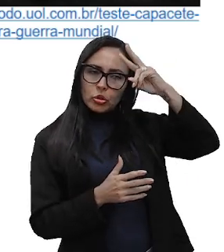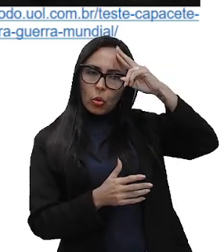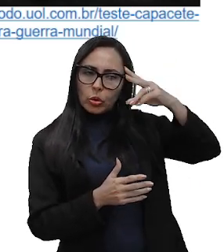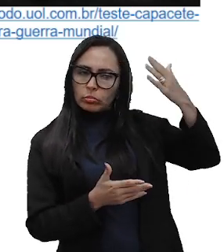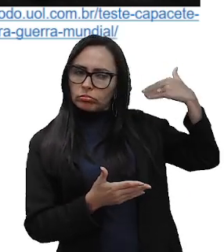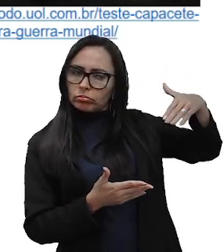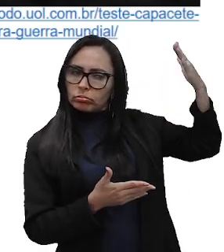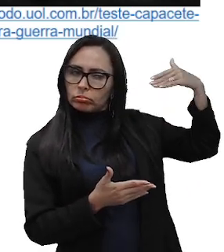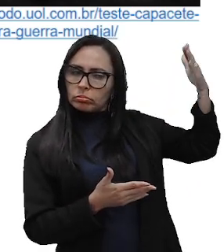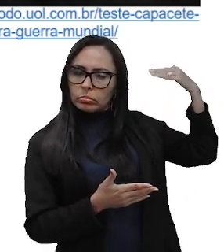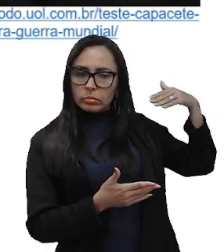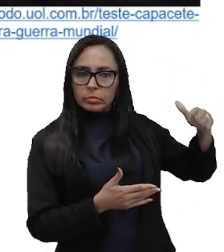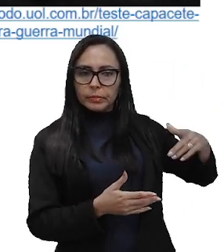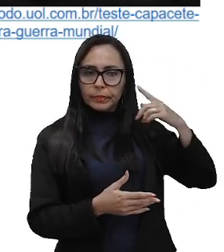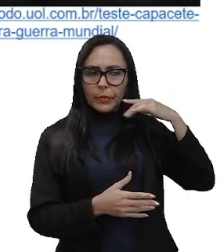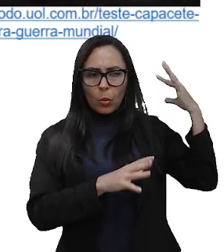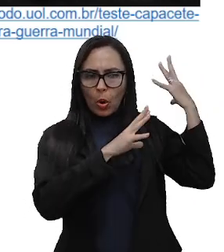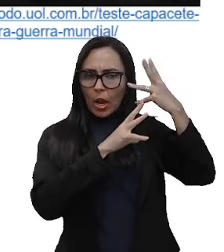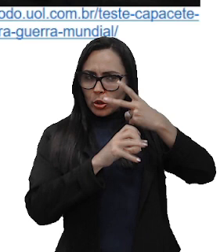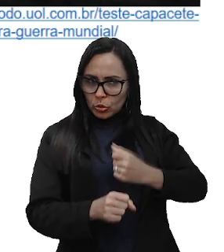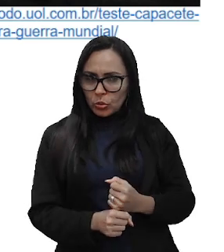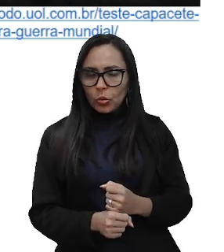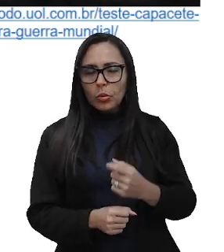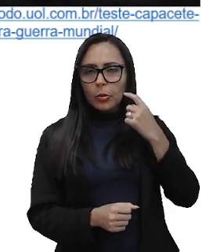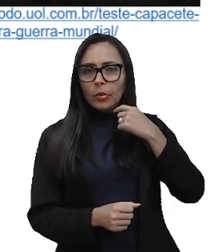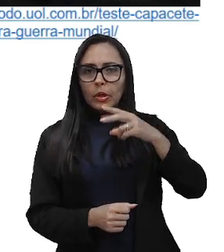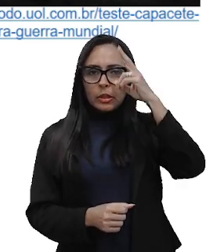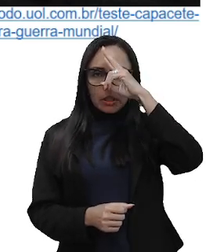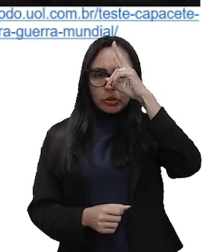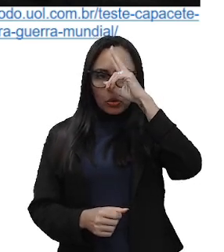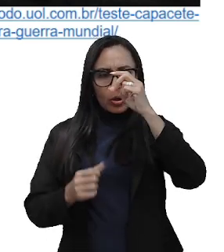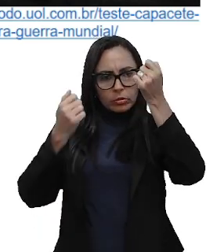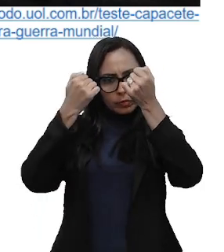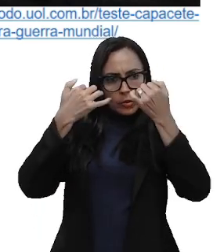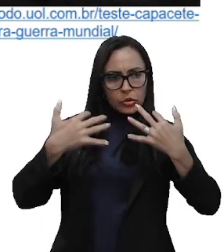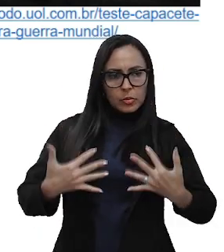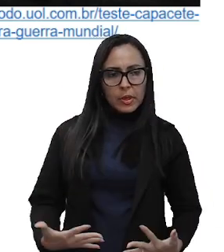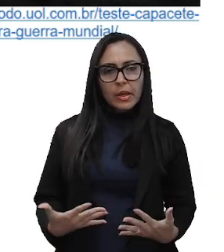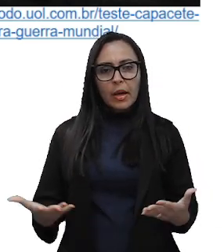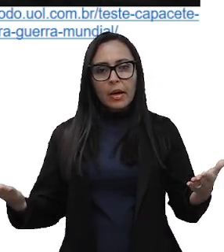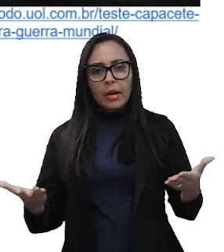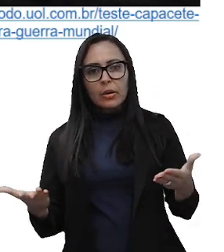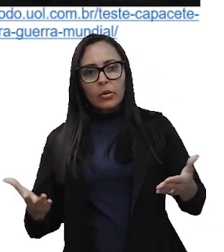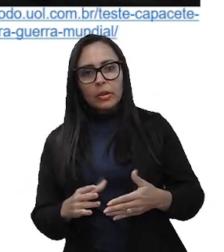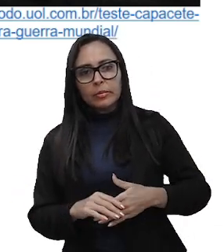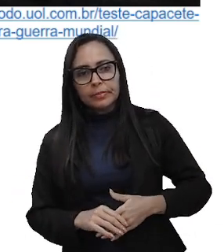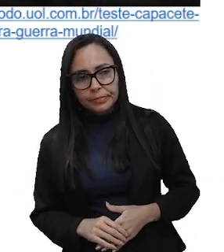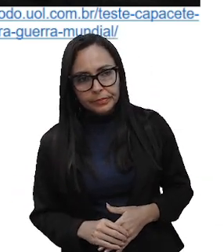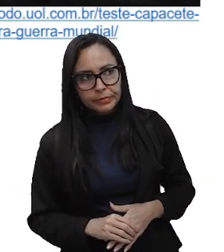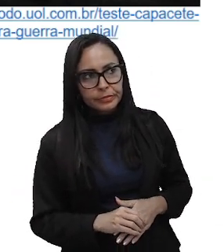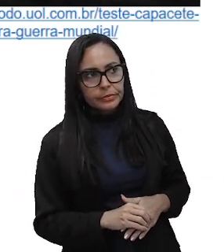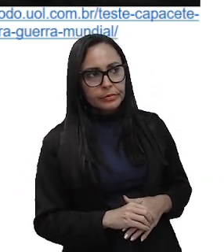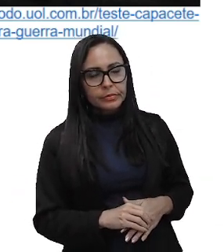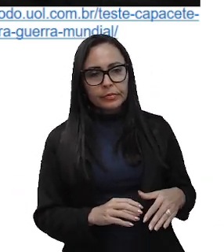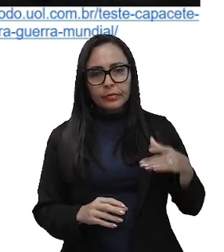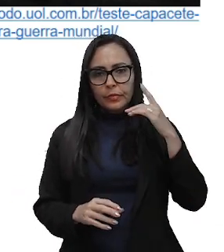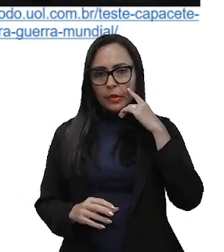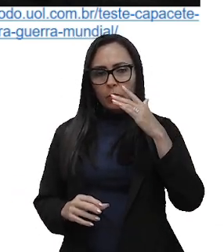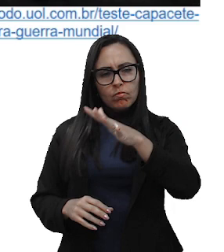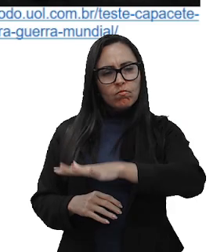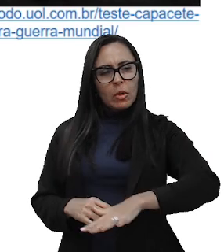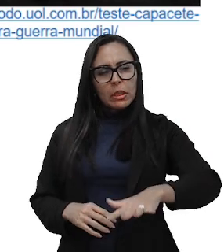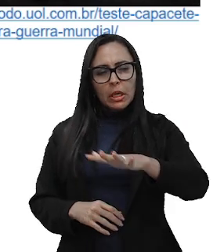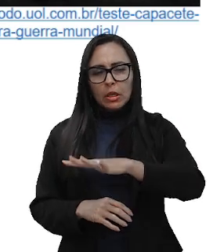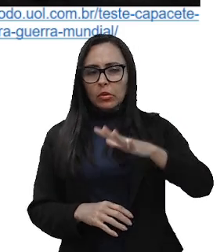Uma breve questão, a gente vai partir agora para um panorama